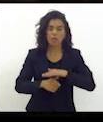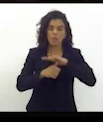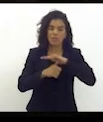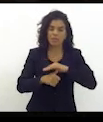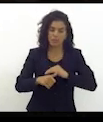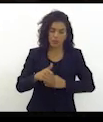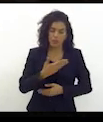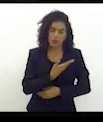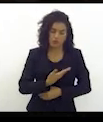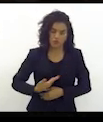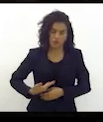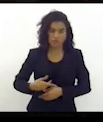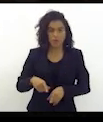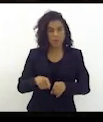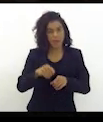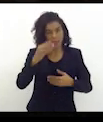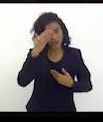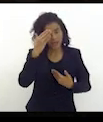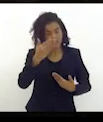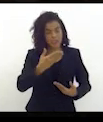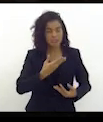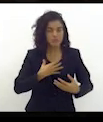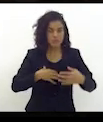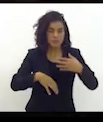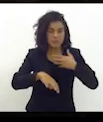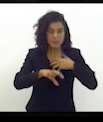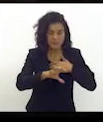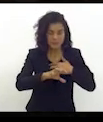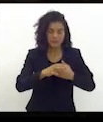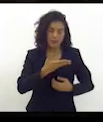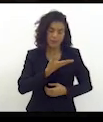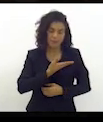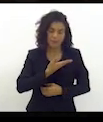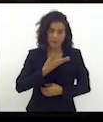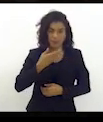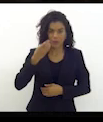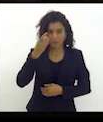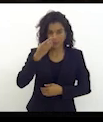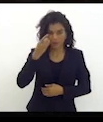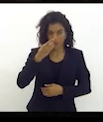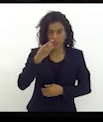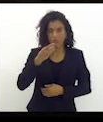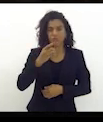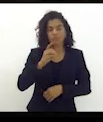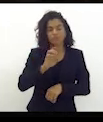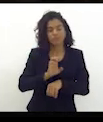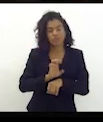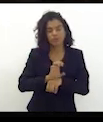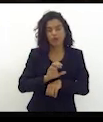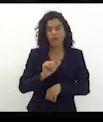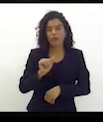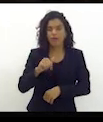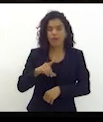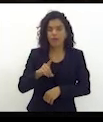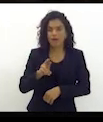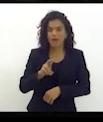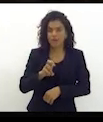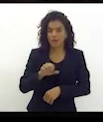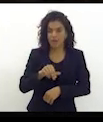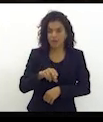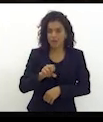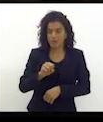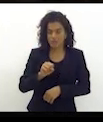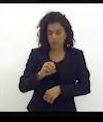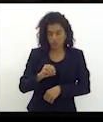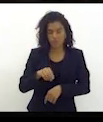já a cordialidade e sensibilidade do meu amigo, deputado estadual Anderson Moraes, e do nosso presidente da CCJ,